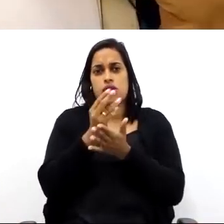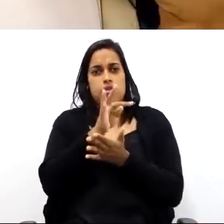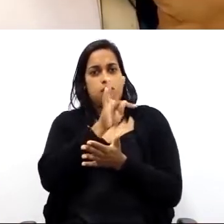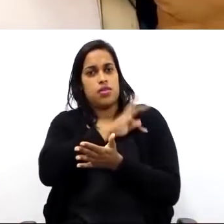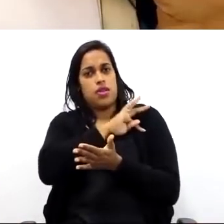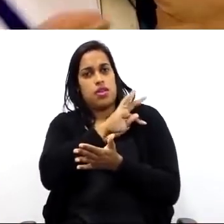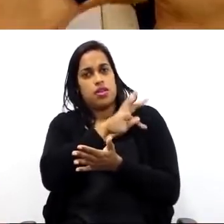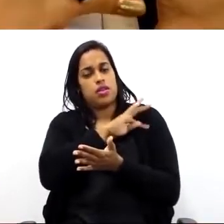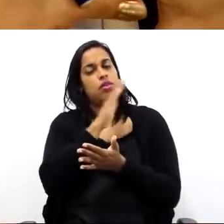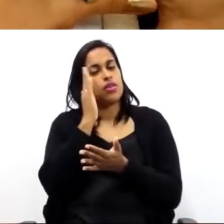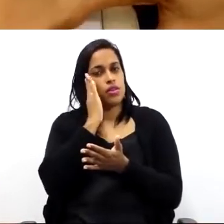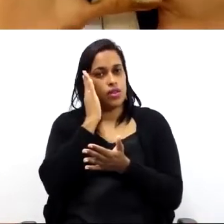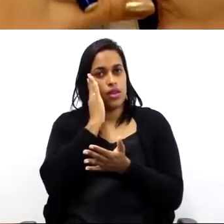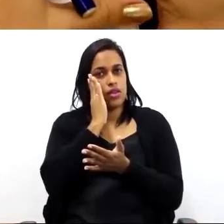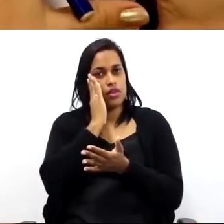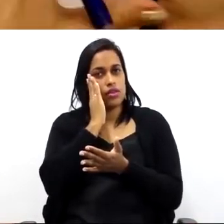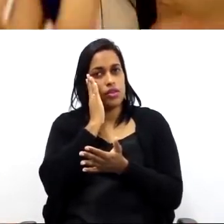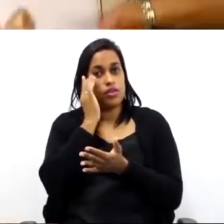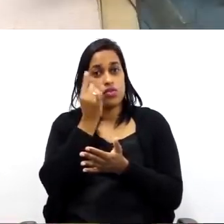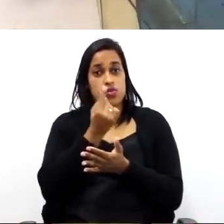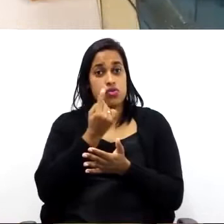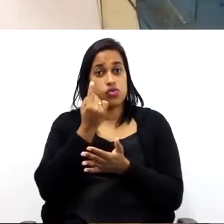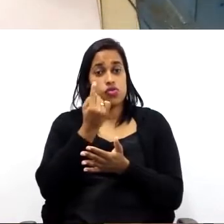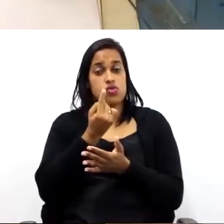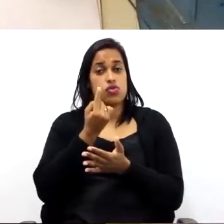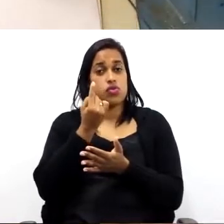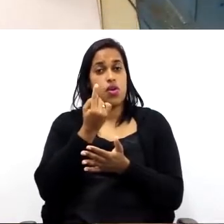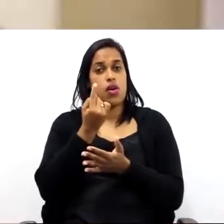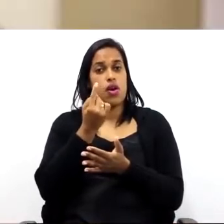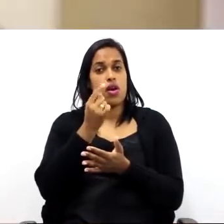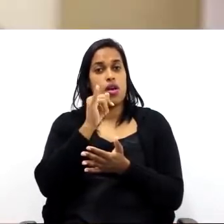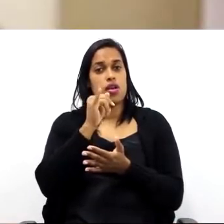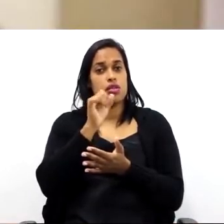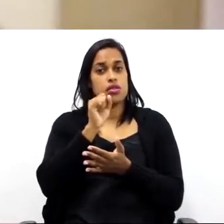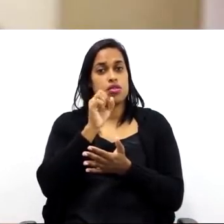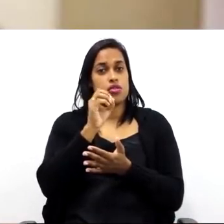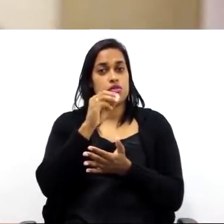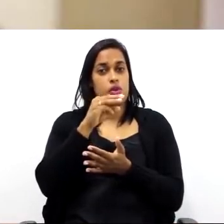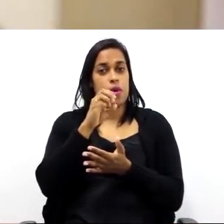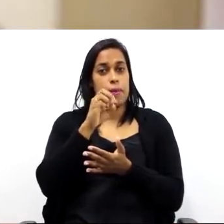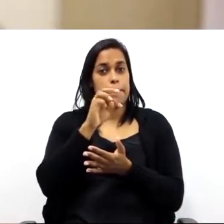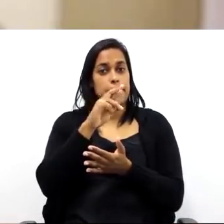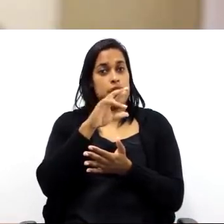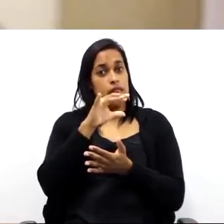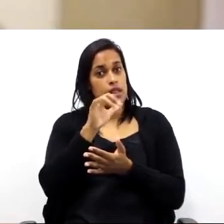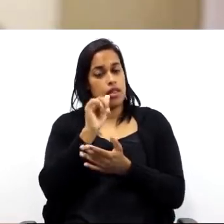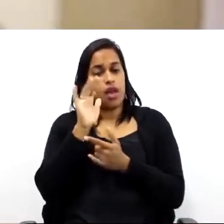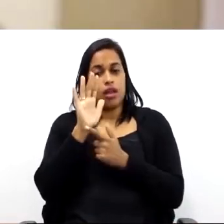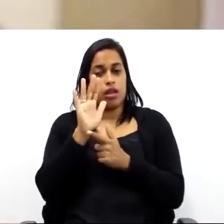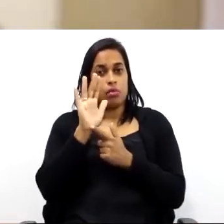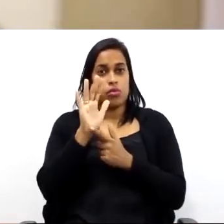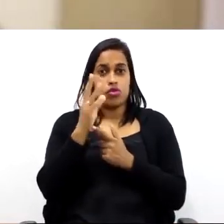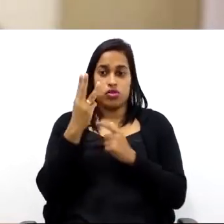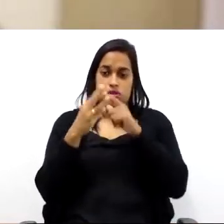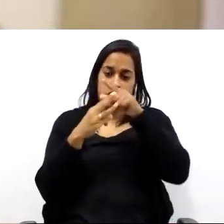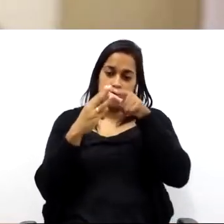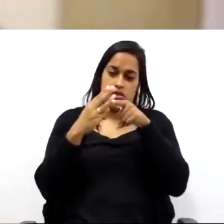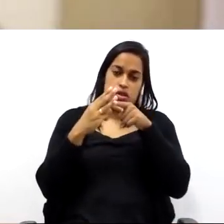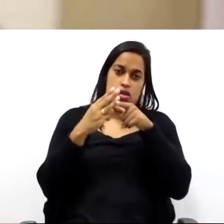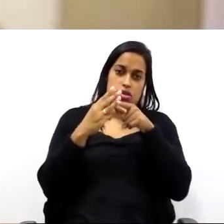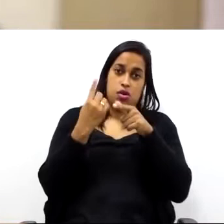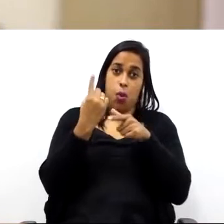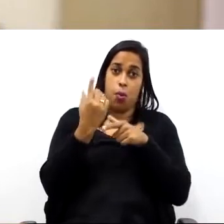técnicos, entendam. Apenas a minha isometria, ela é uma única projeção e ela mostra todas as três